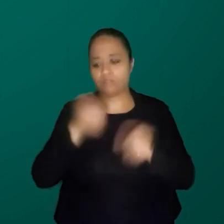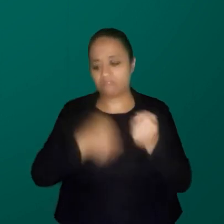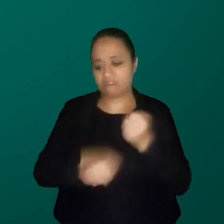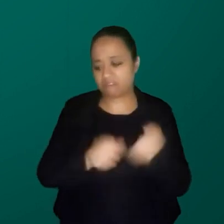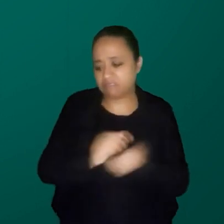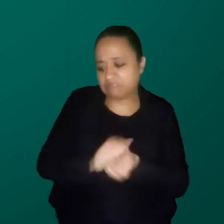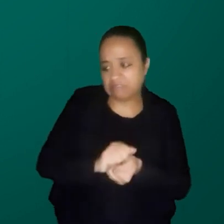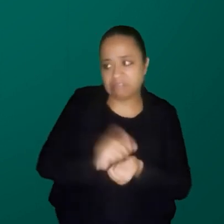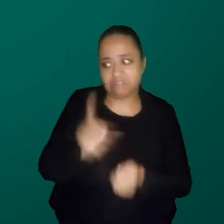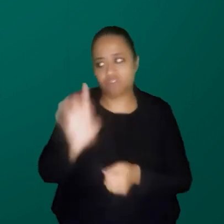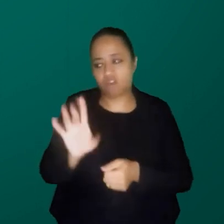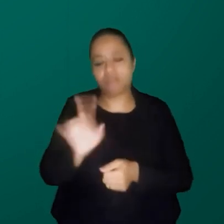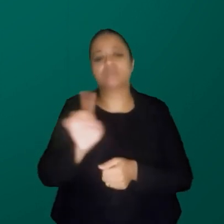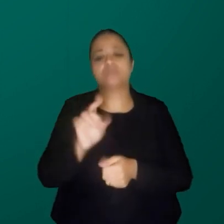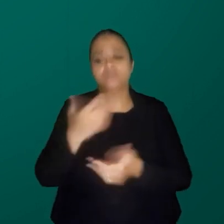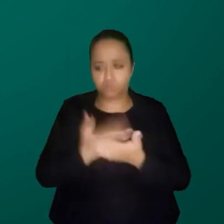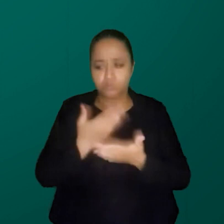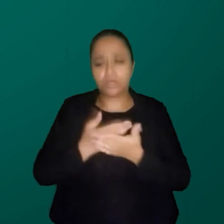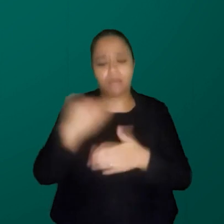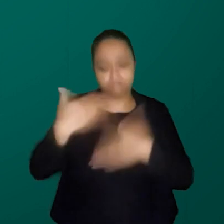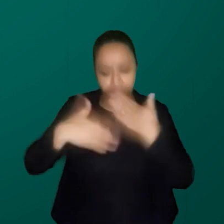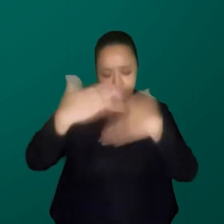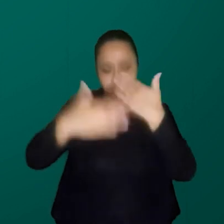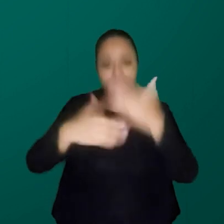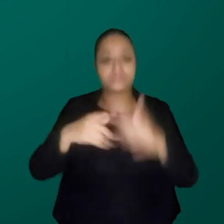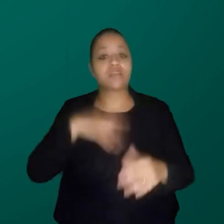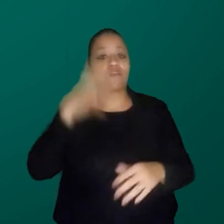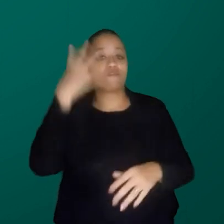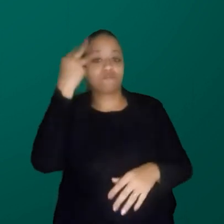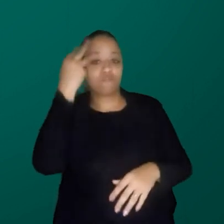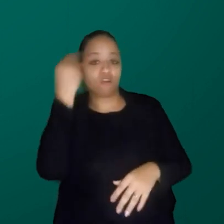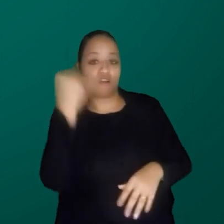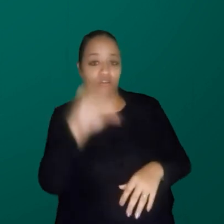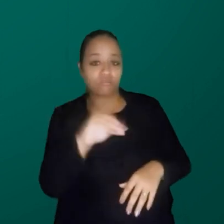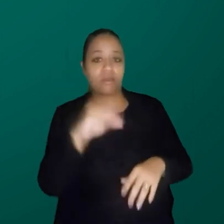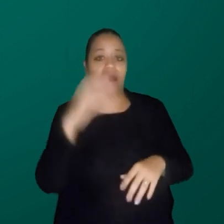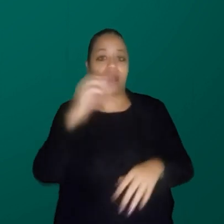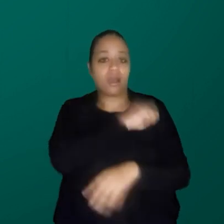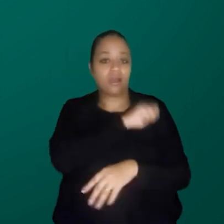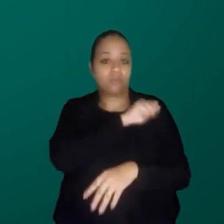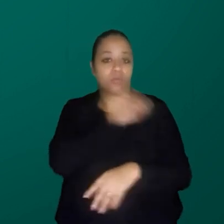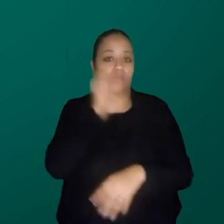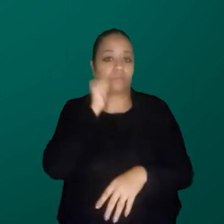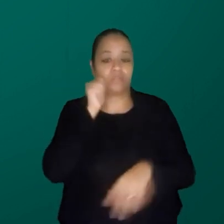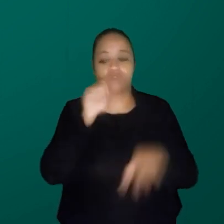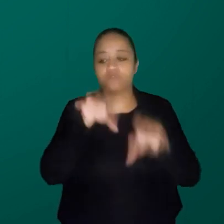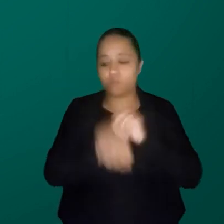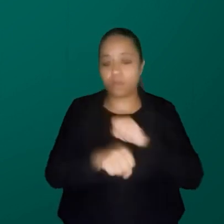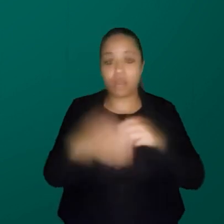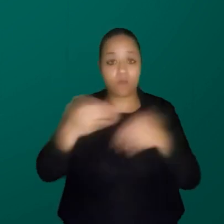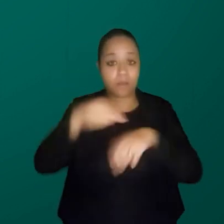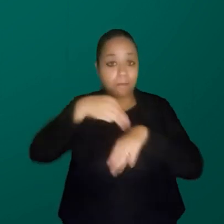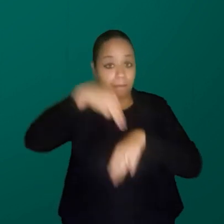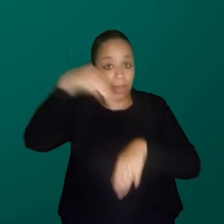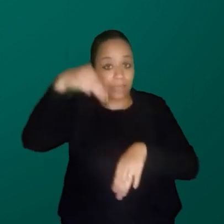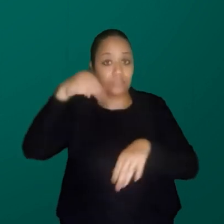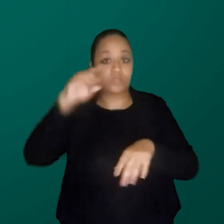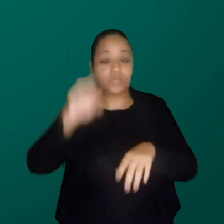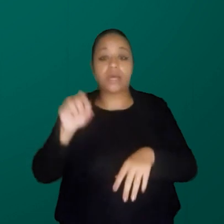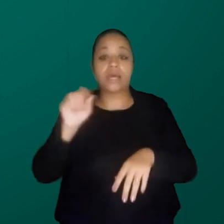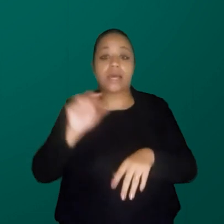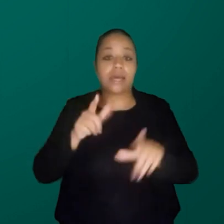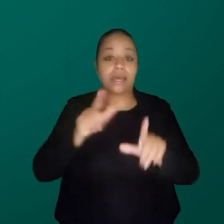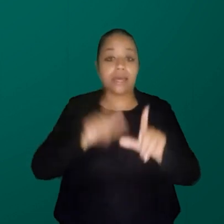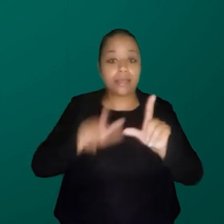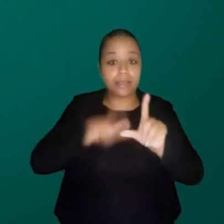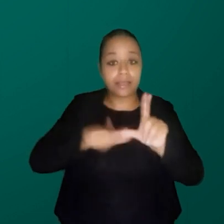Enfim. E ali, por fim, tem a foto de uma aluna nossa, que ela se formou, ela agora é mestranda em letras, e ela era muito tímida,